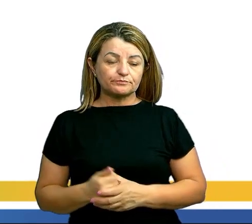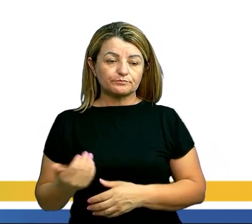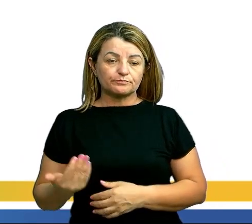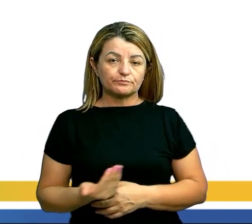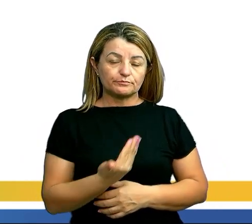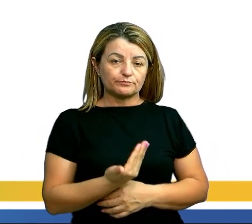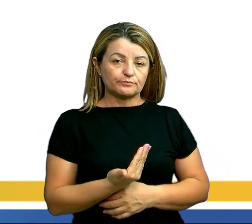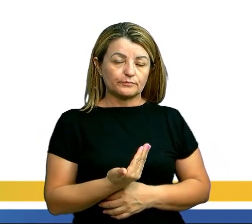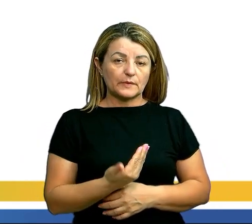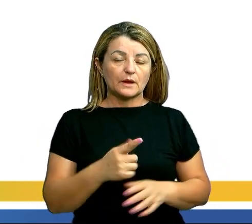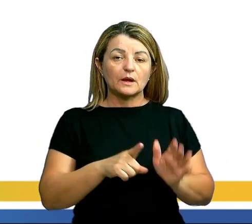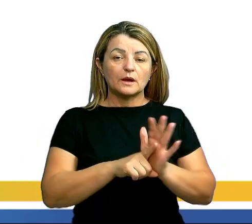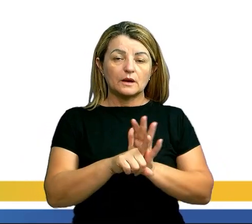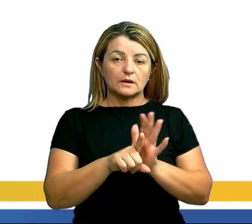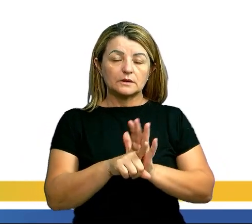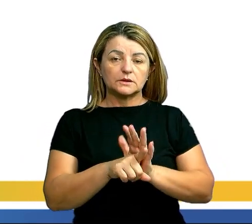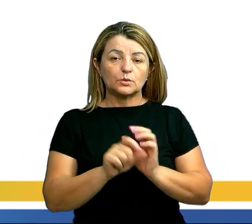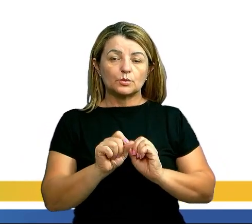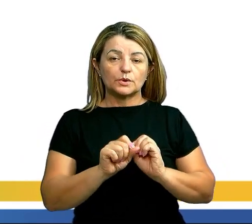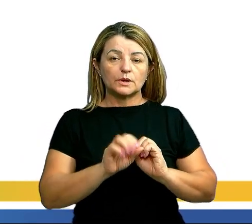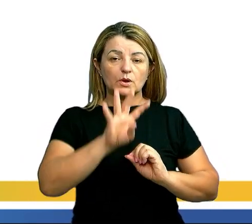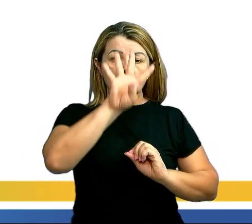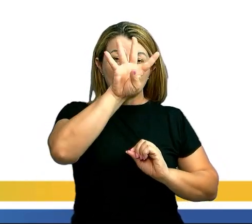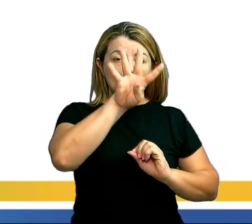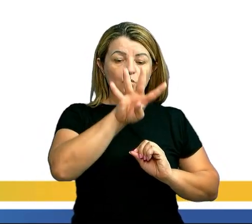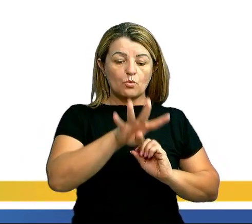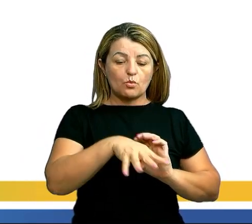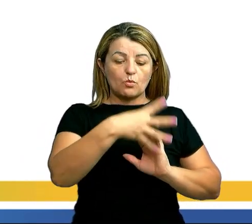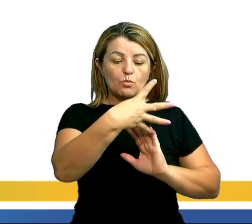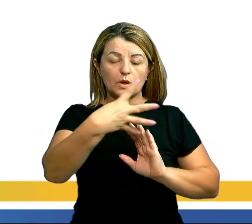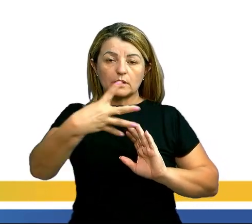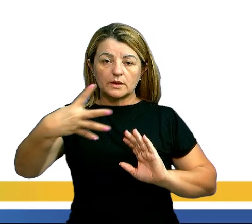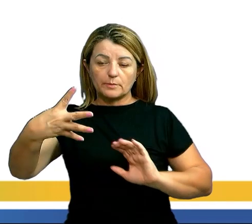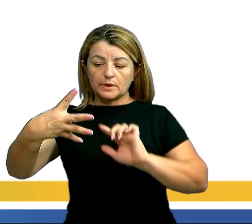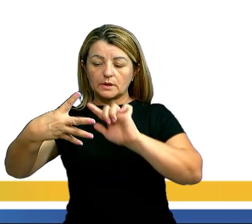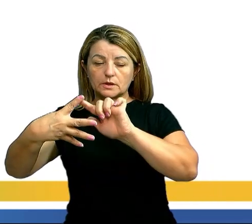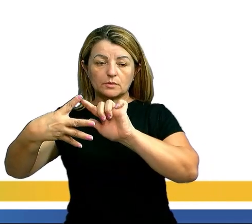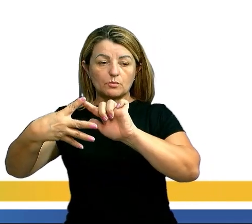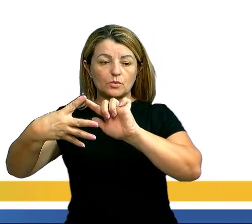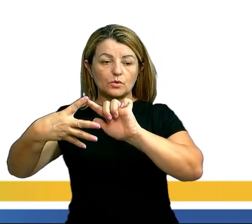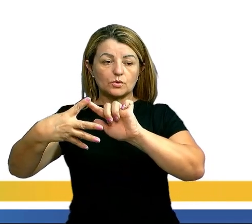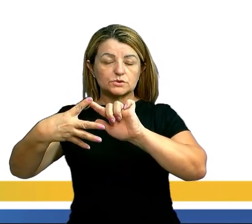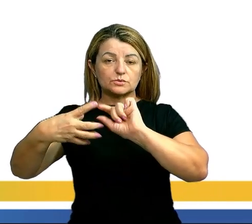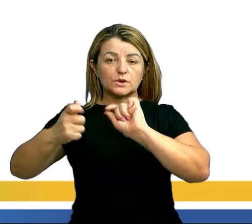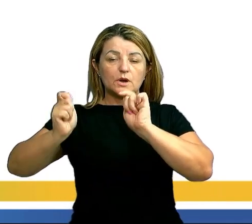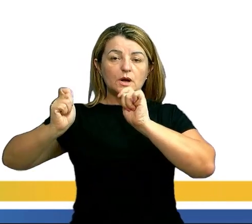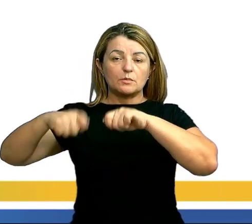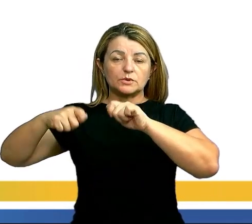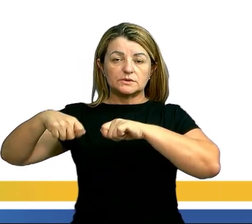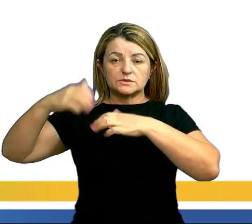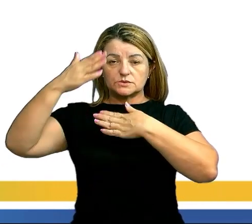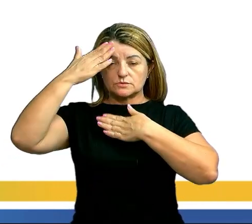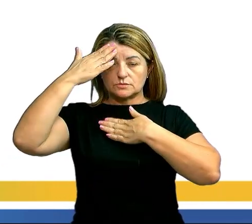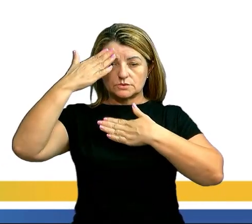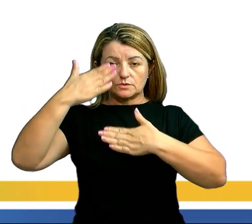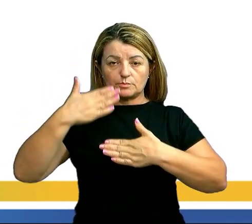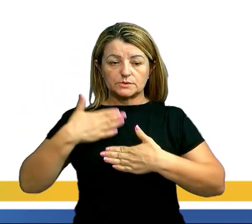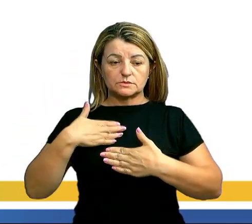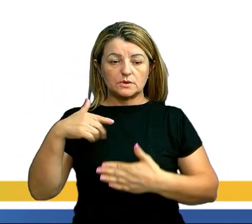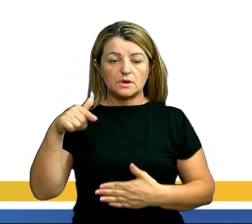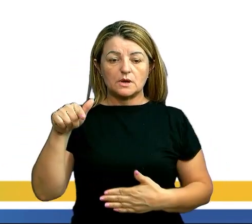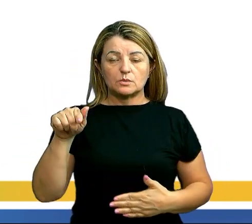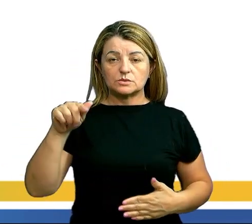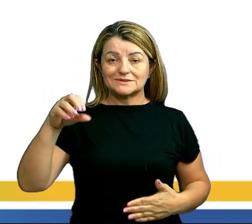nessa questão ela nos traz uma tabela que nos mostra a potência média desenvolvida por uma pessoa com 70 kg de massa